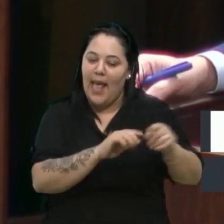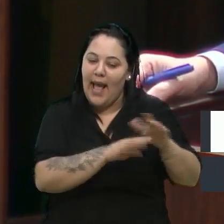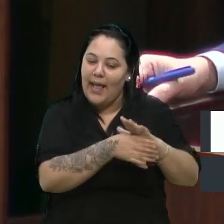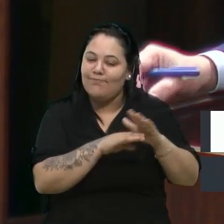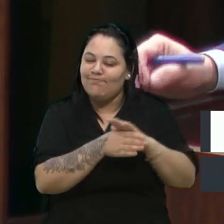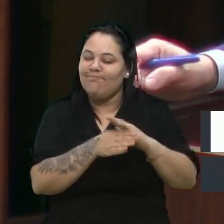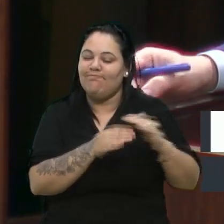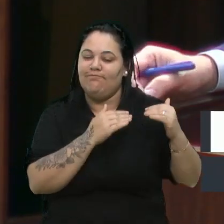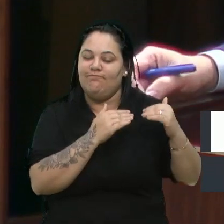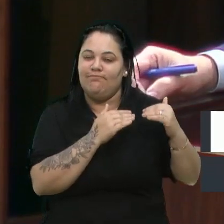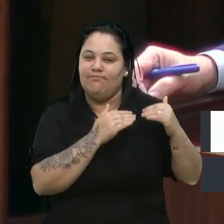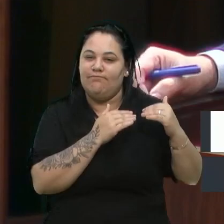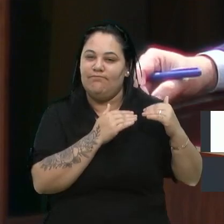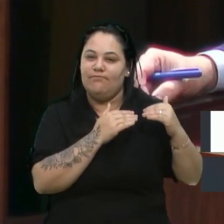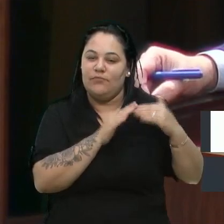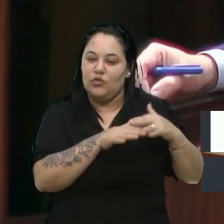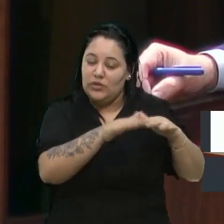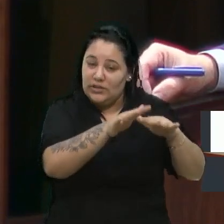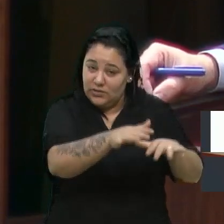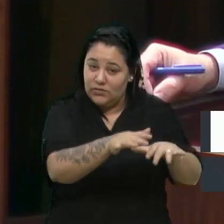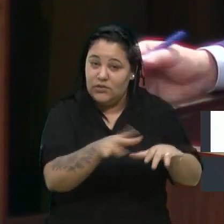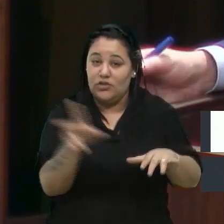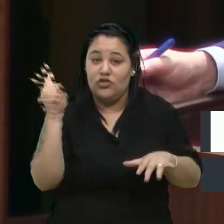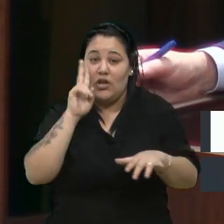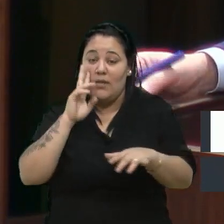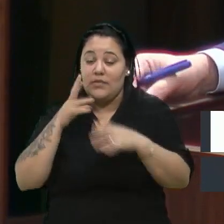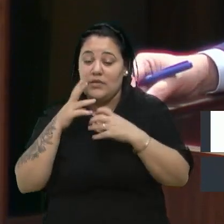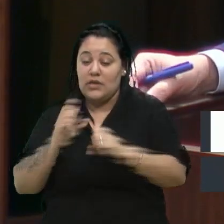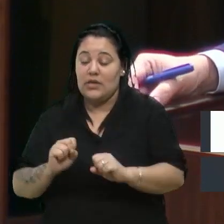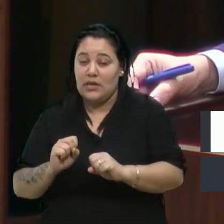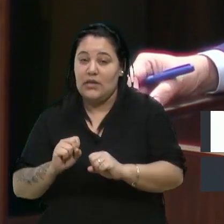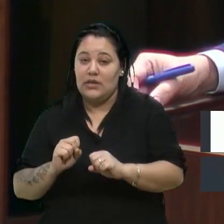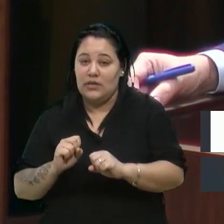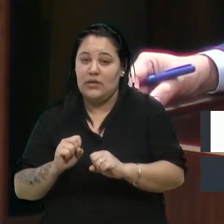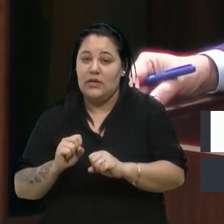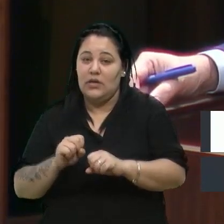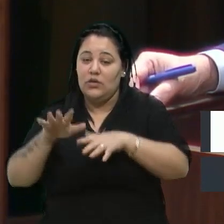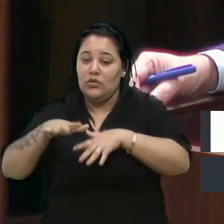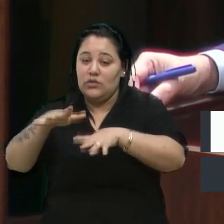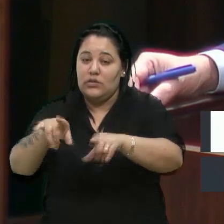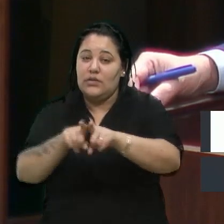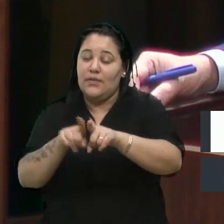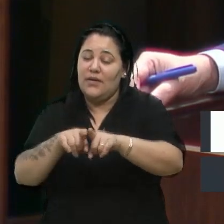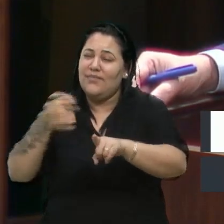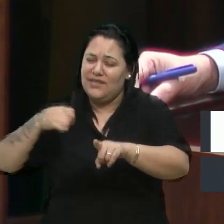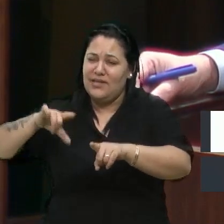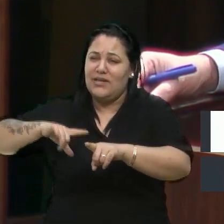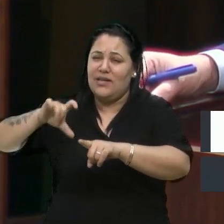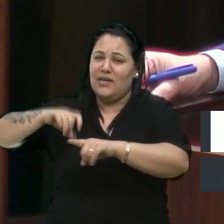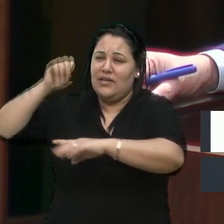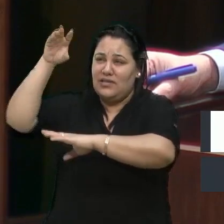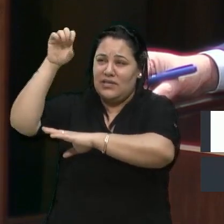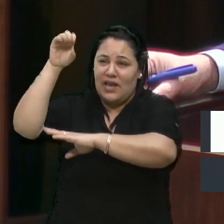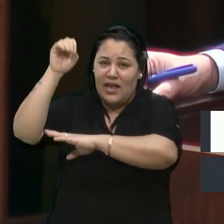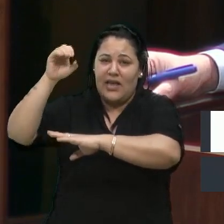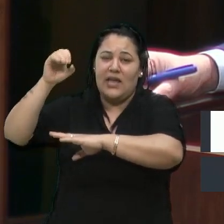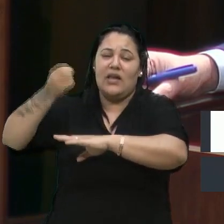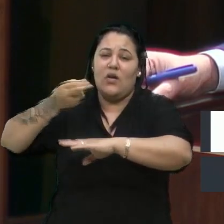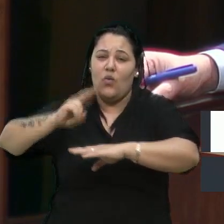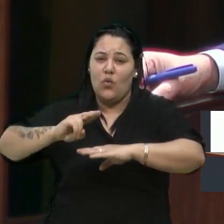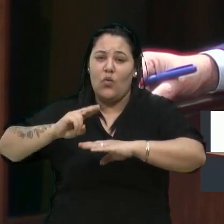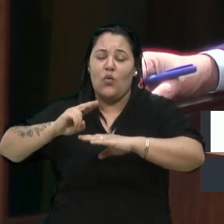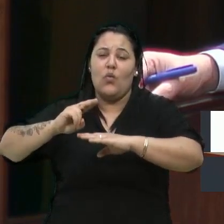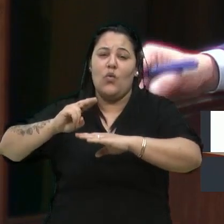a Secretaria de Trânsito, que se instale sinaleiras, as lombadas importantes ali